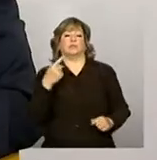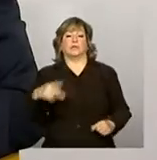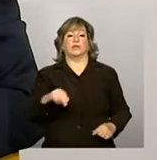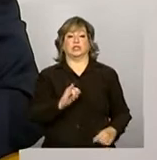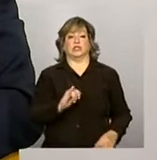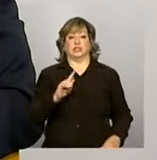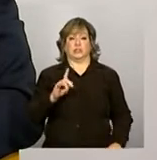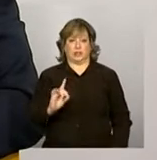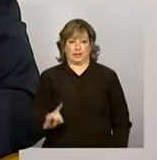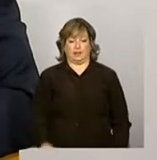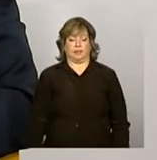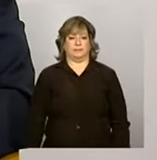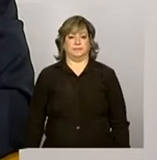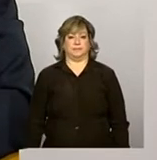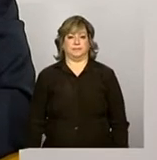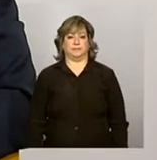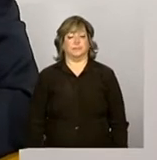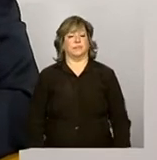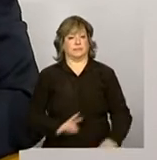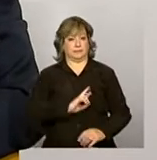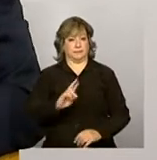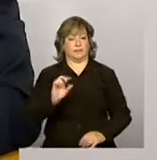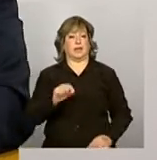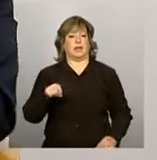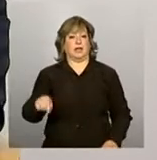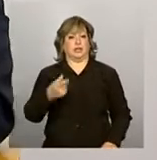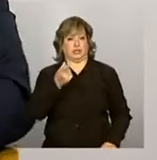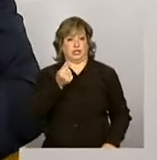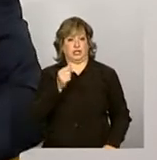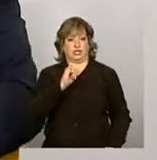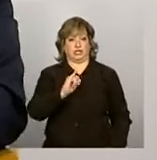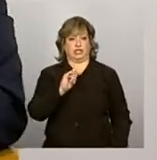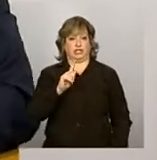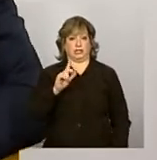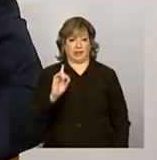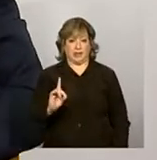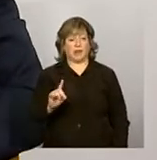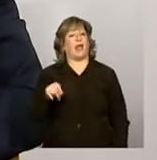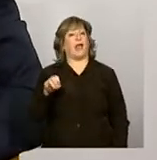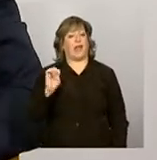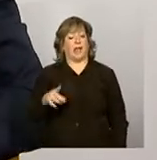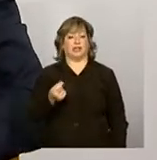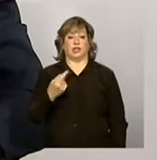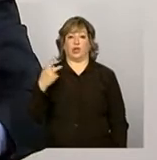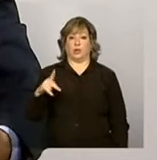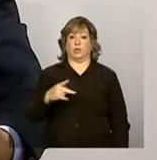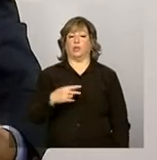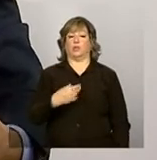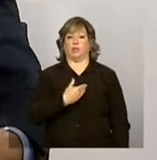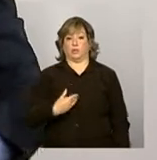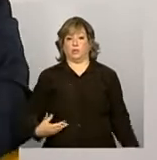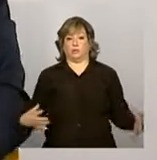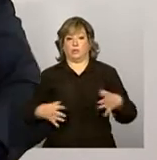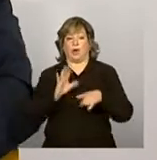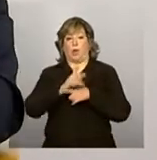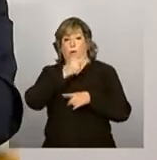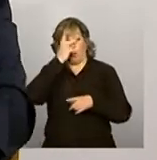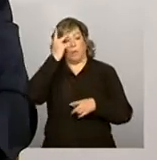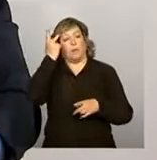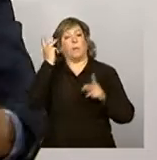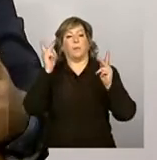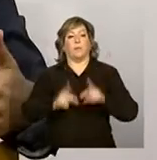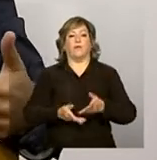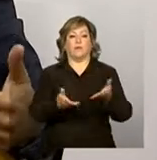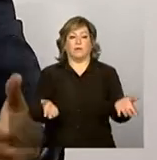Recursos do IGD são recursos públicos. Então, eles sempre vão seguir todas as regras de recursos públicos para se